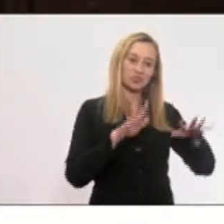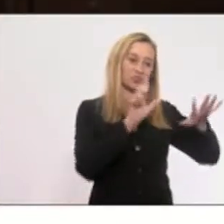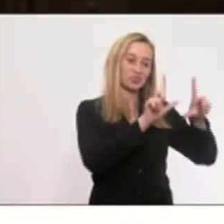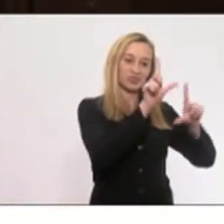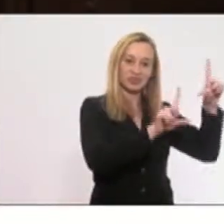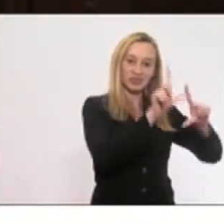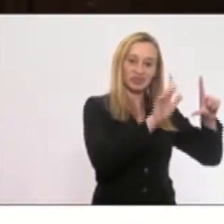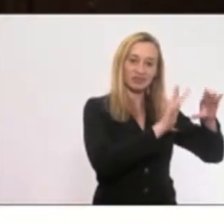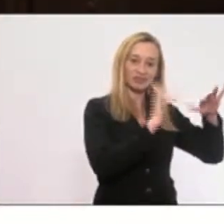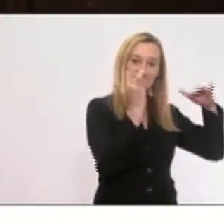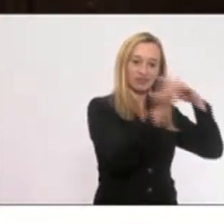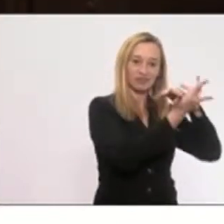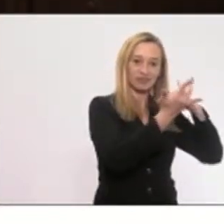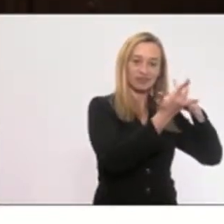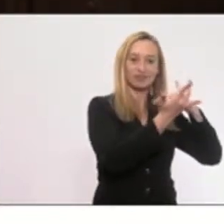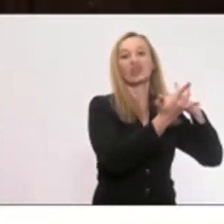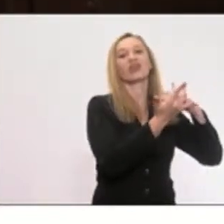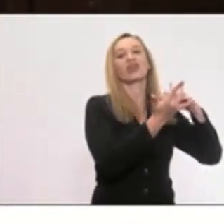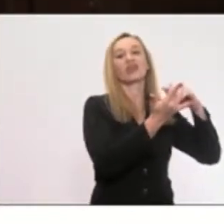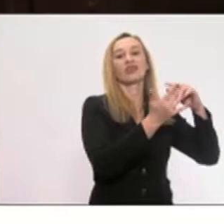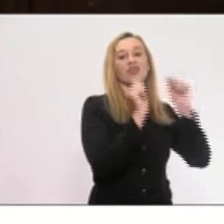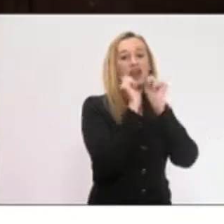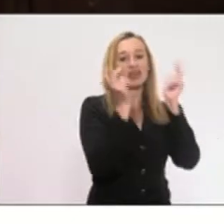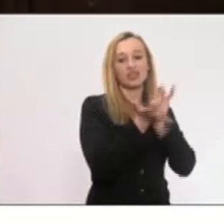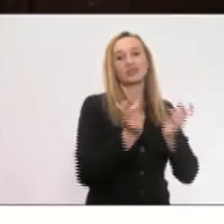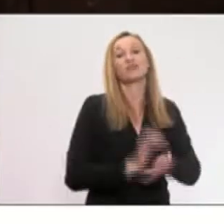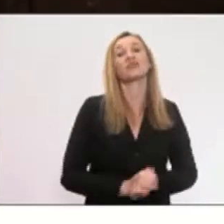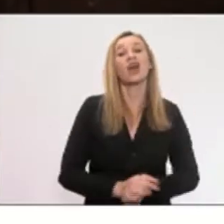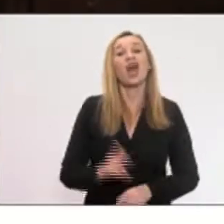pela TV Alegre. Presidente,